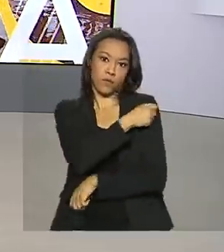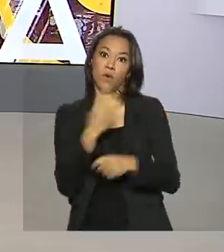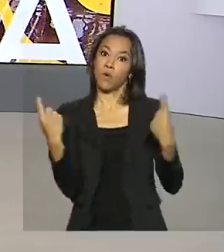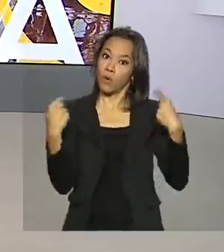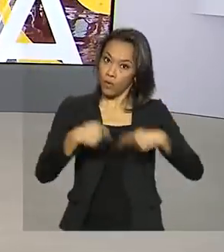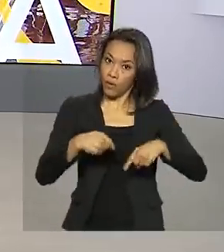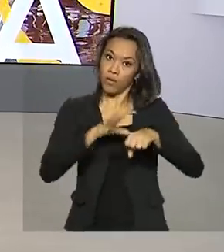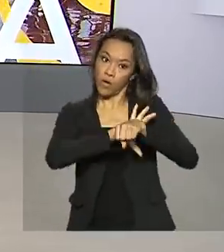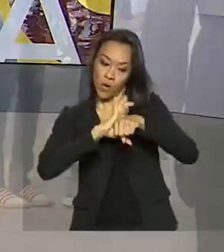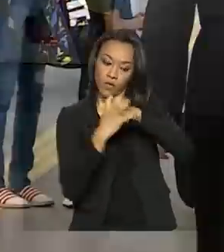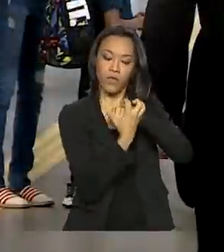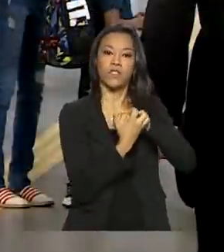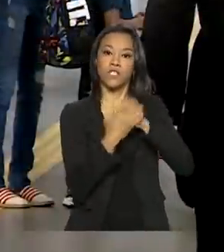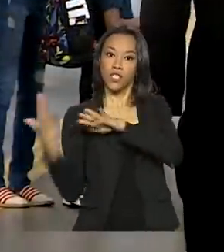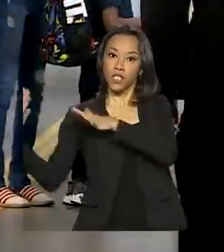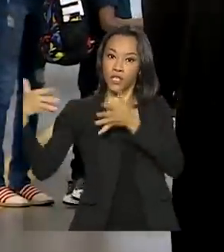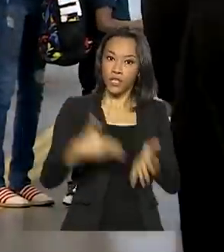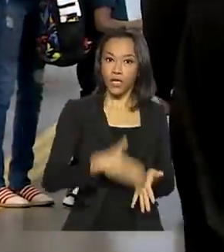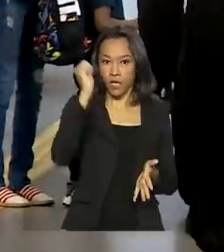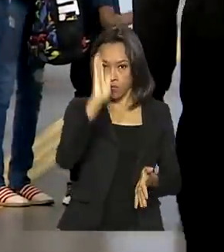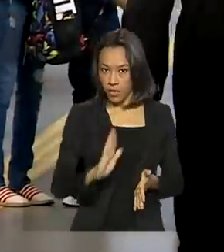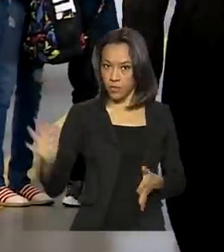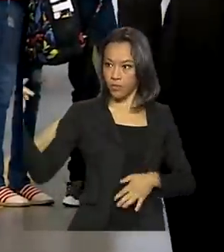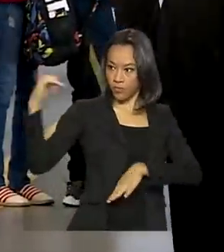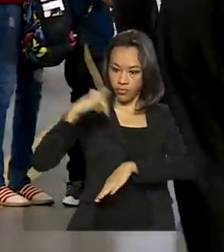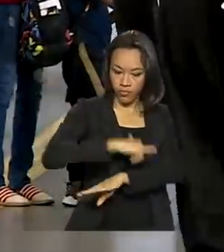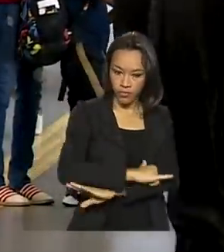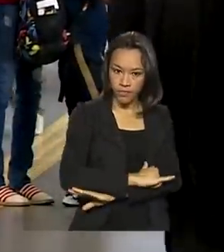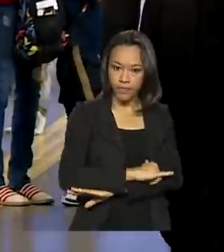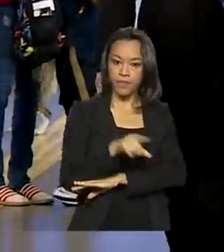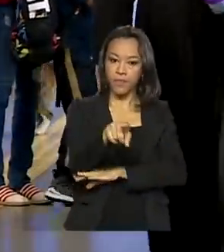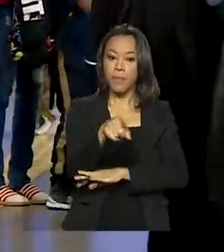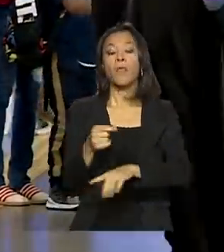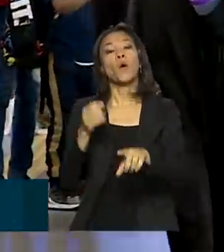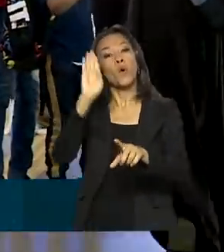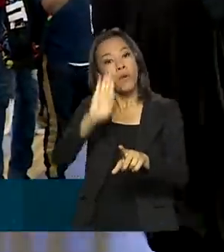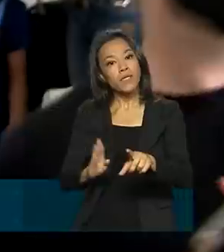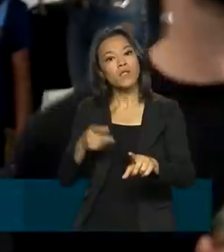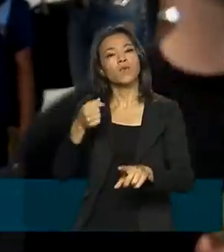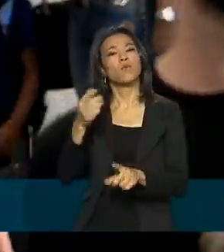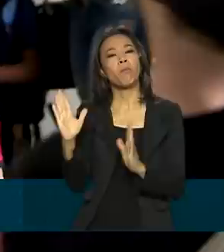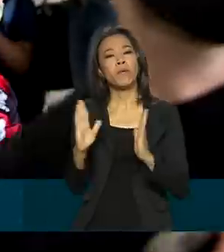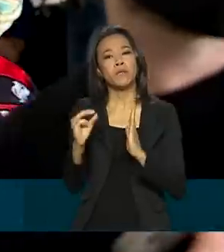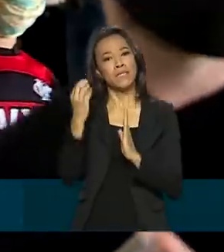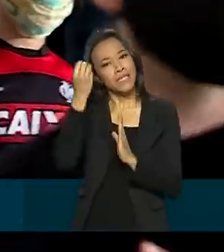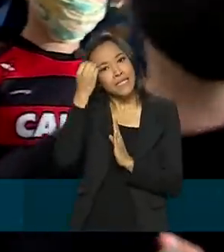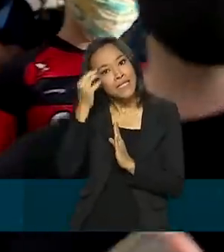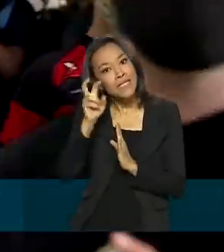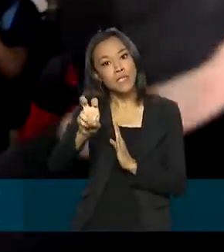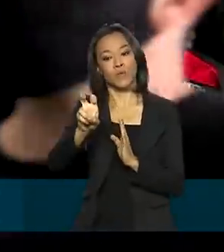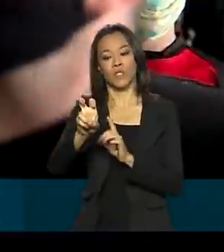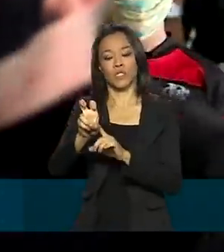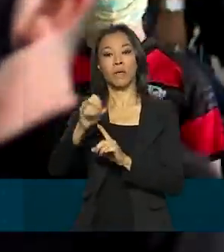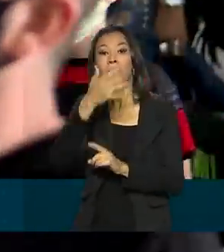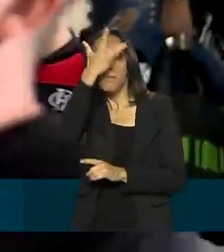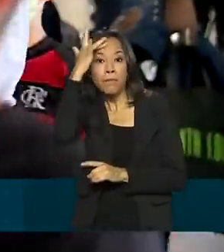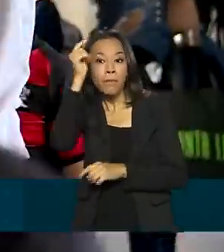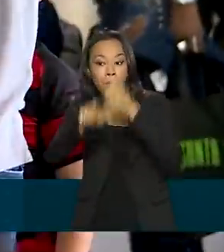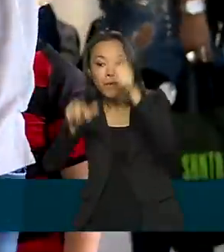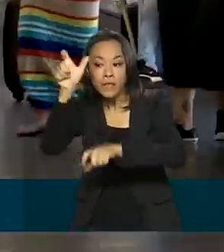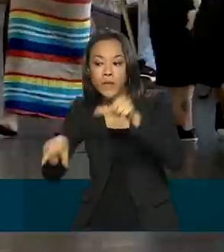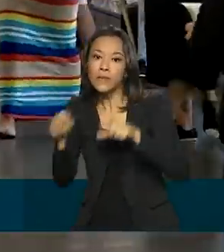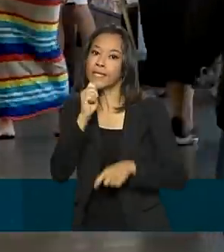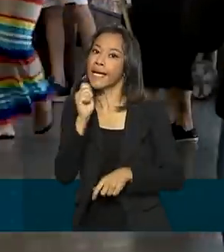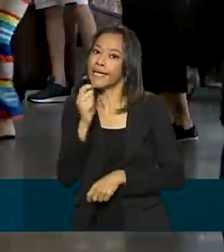Brasil pelos aeroportos. O Brasil vai exigir quarentena de 5 dias para viajantes que não tenham completado o